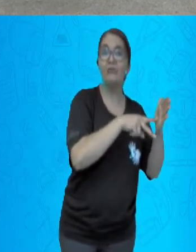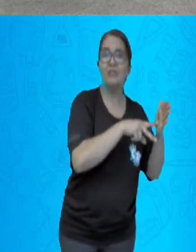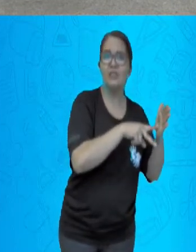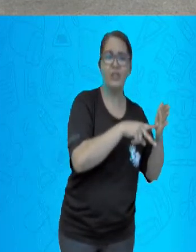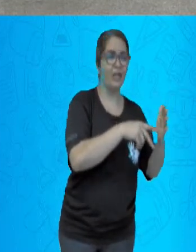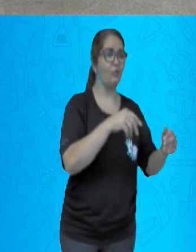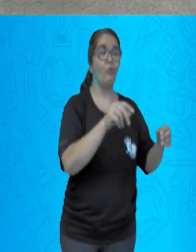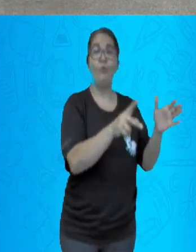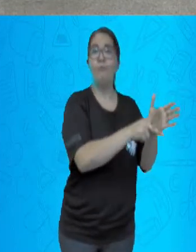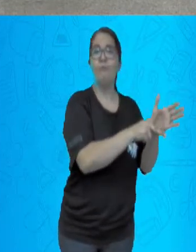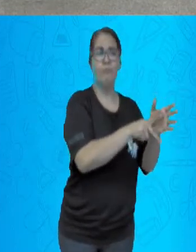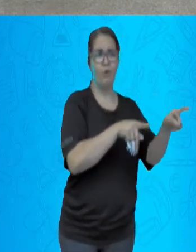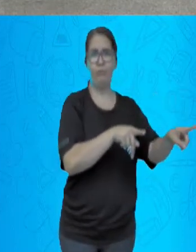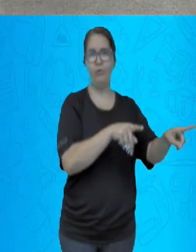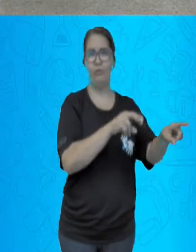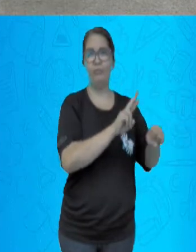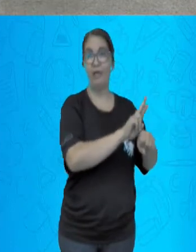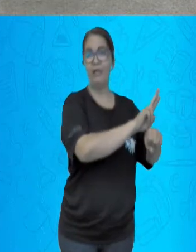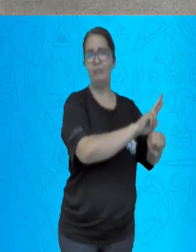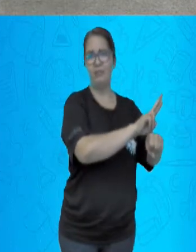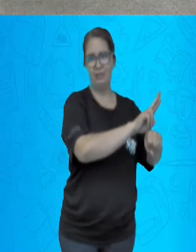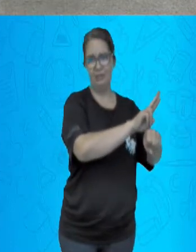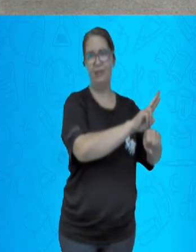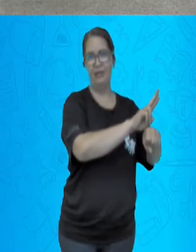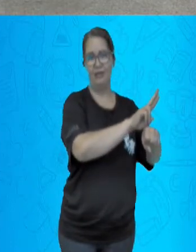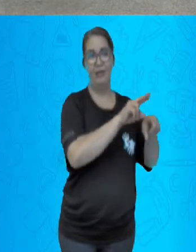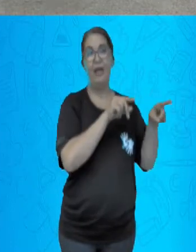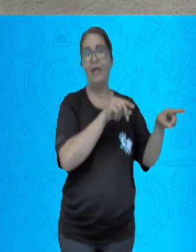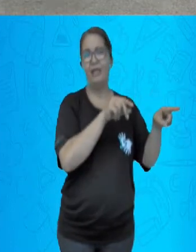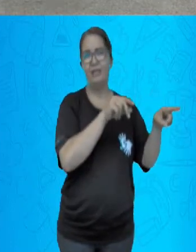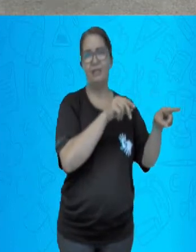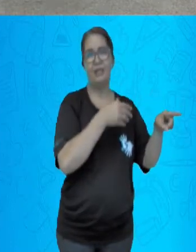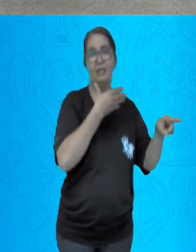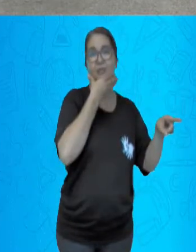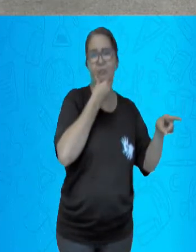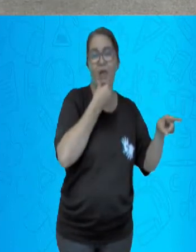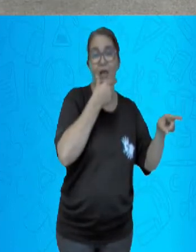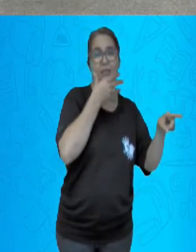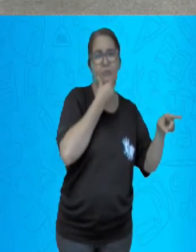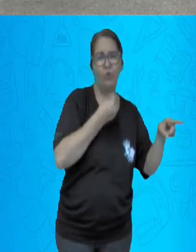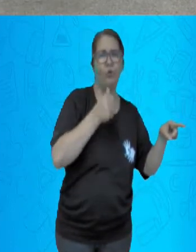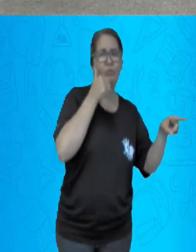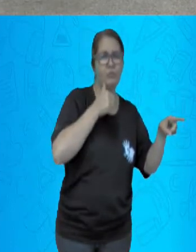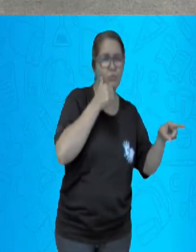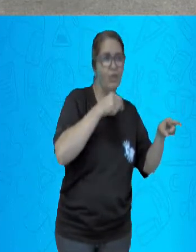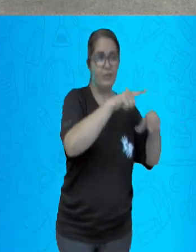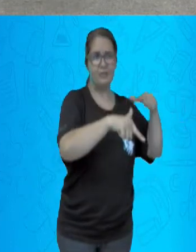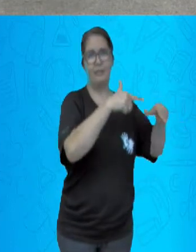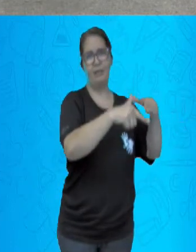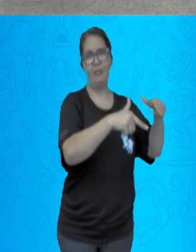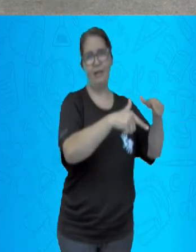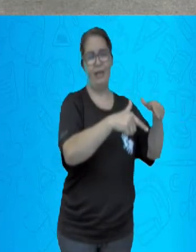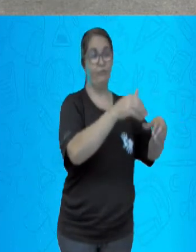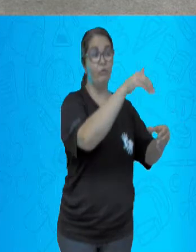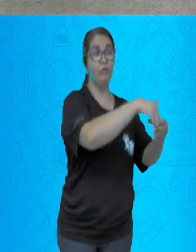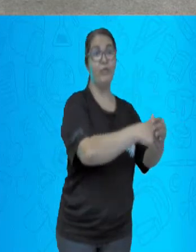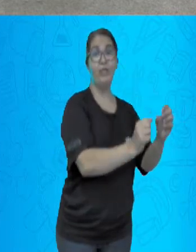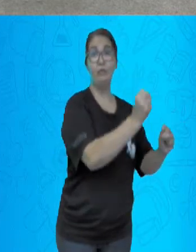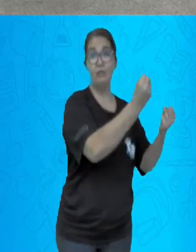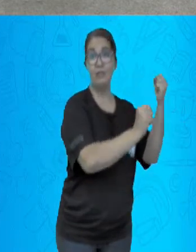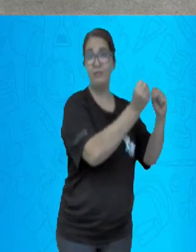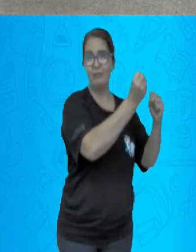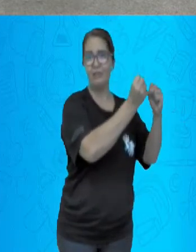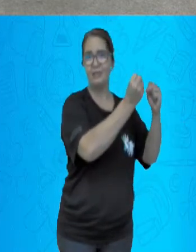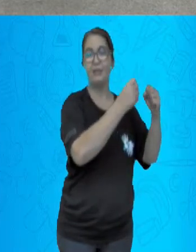trabalho, pois não tinham nenhuma. Dentre outras exigências, o sindicalismo se